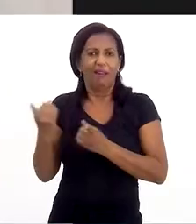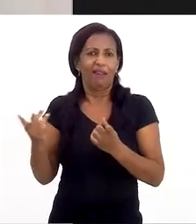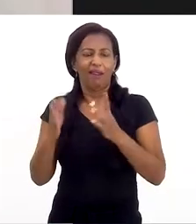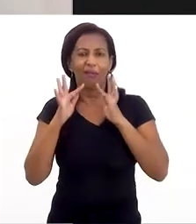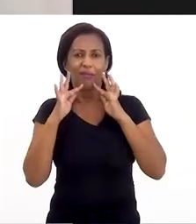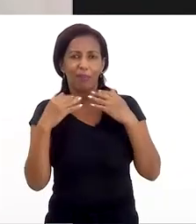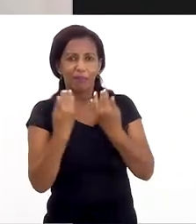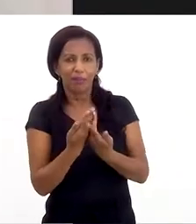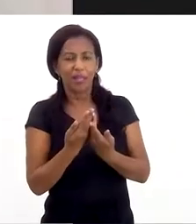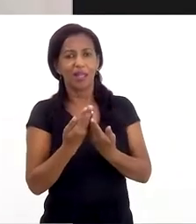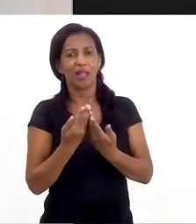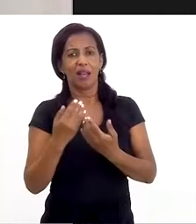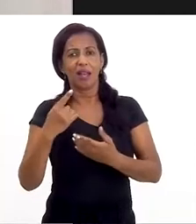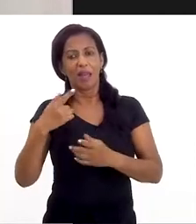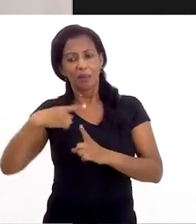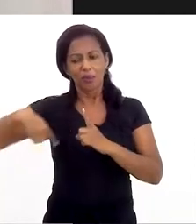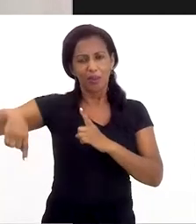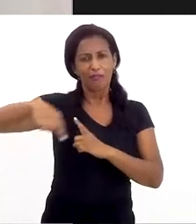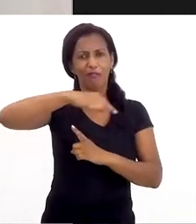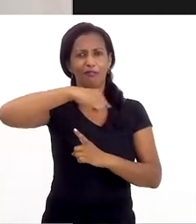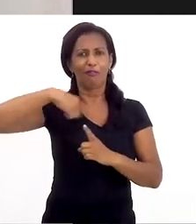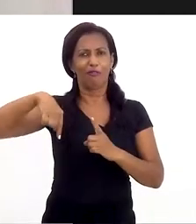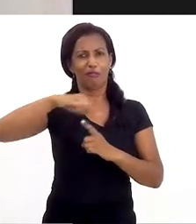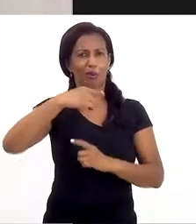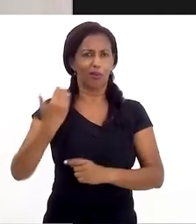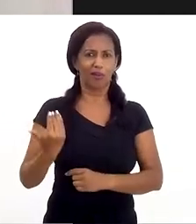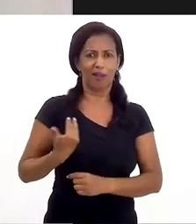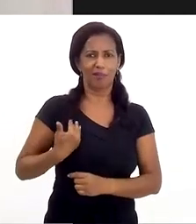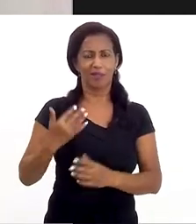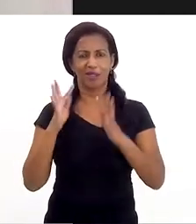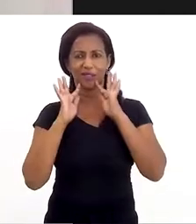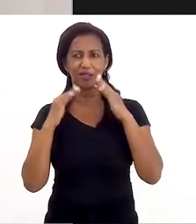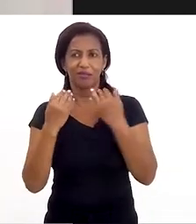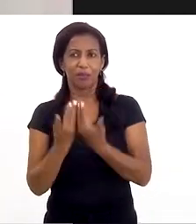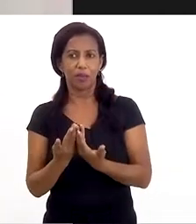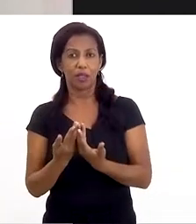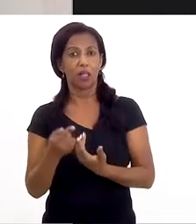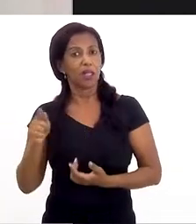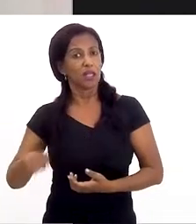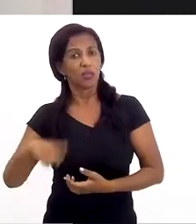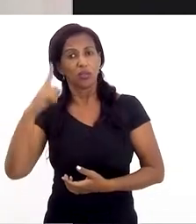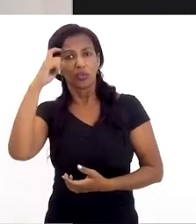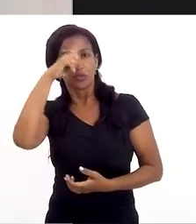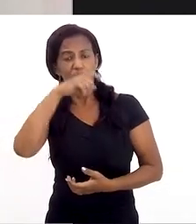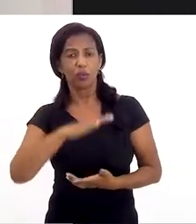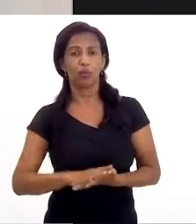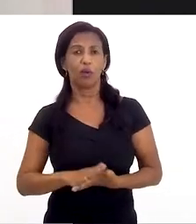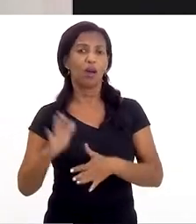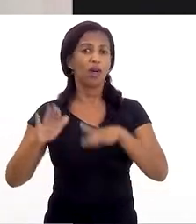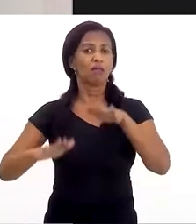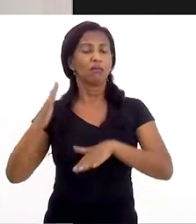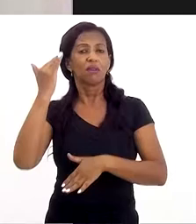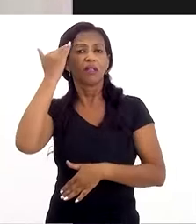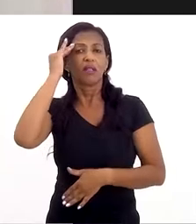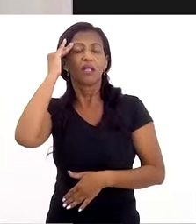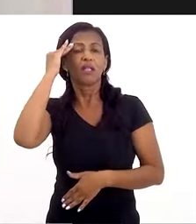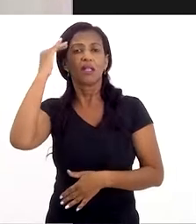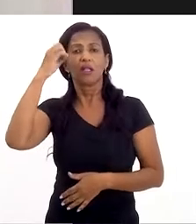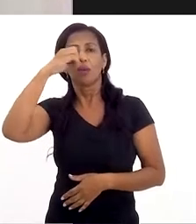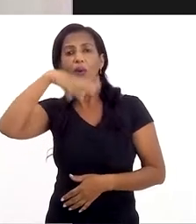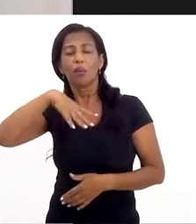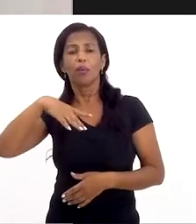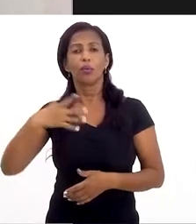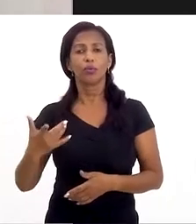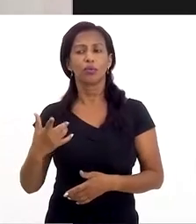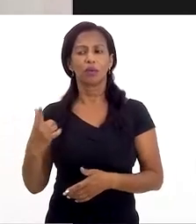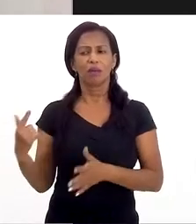algum parente ou alguém ali do ciclo familiar, do ciclo de amizades da família. Isso dificulta muitas vezes até entender o próprio